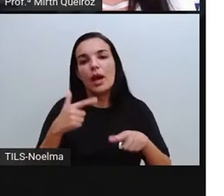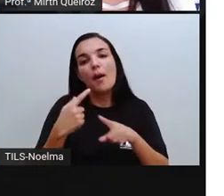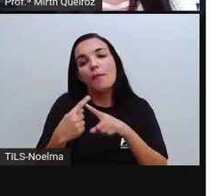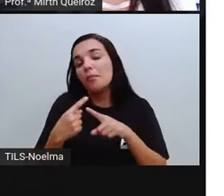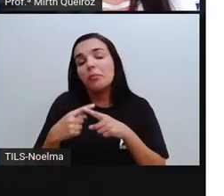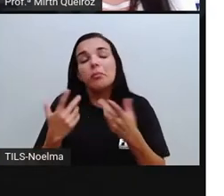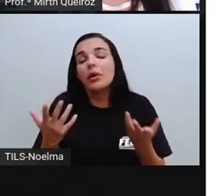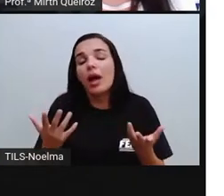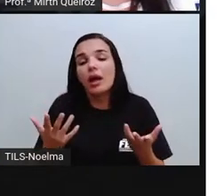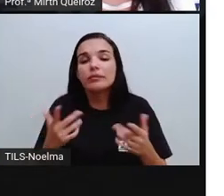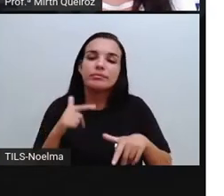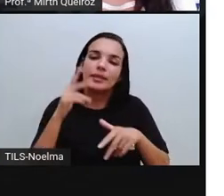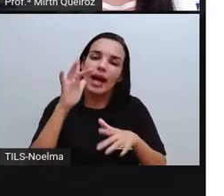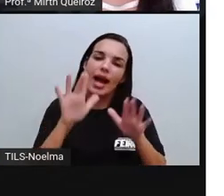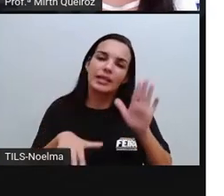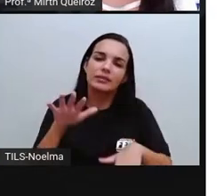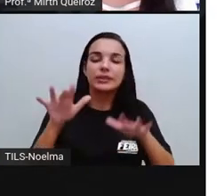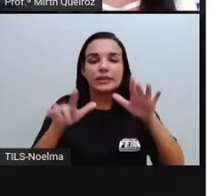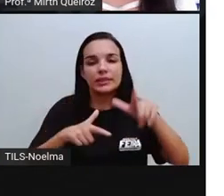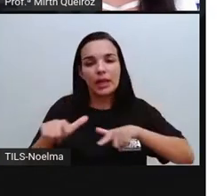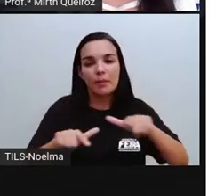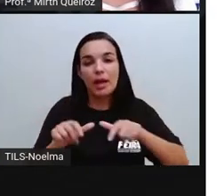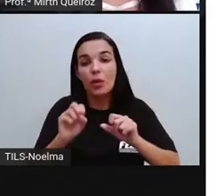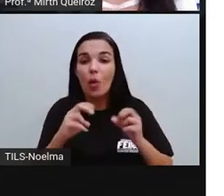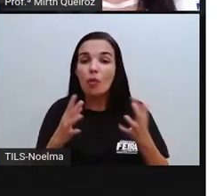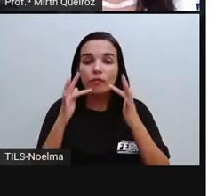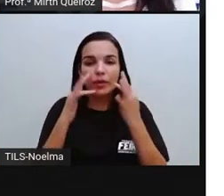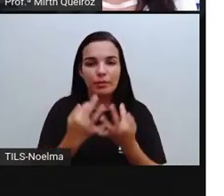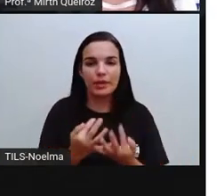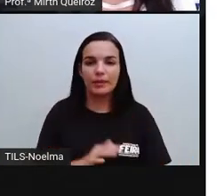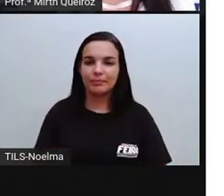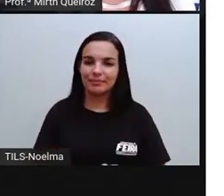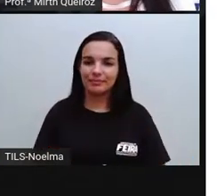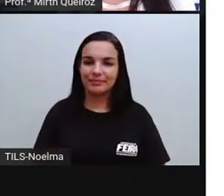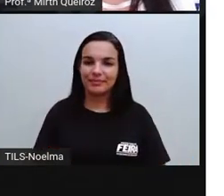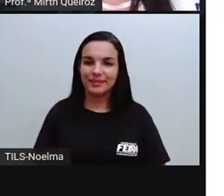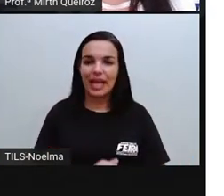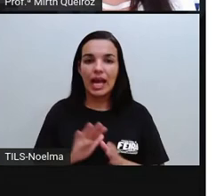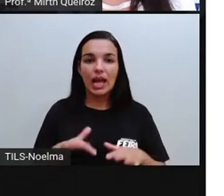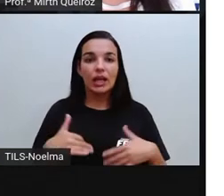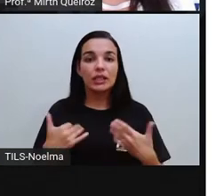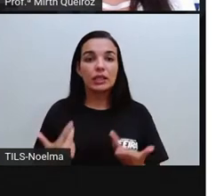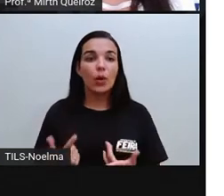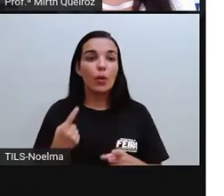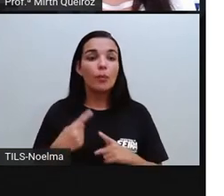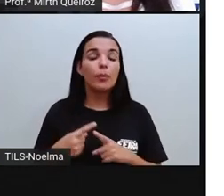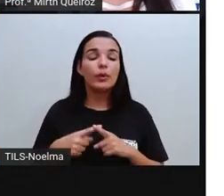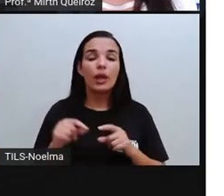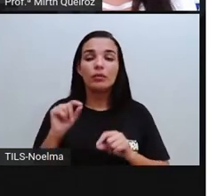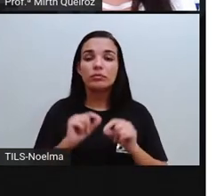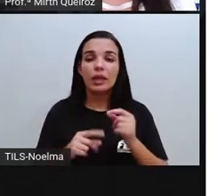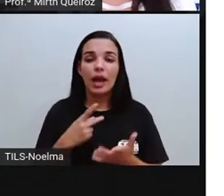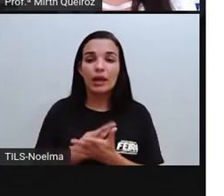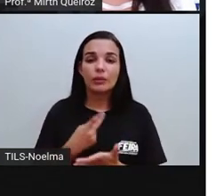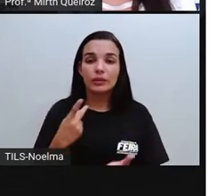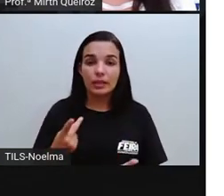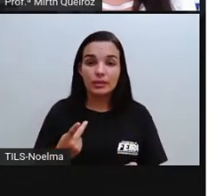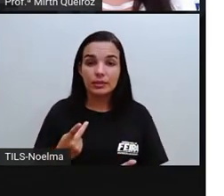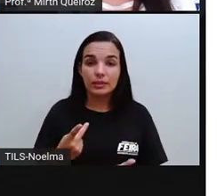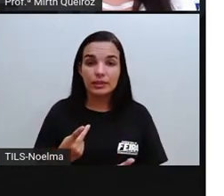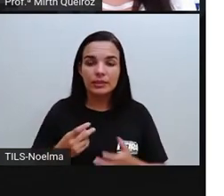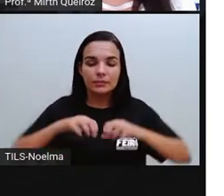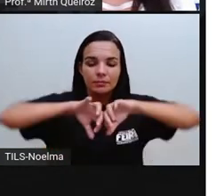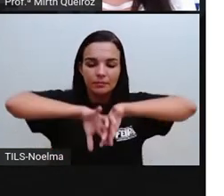familiares, né? Ou algo do tipo. Esse fato se deve a quê? A descentralização da atividade